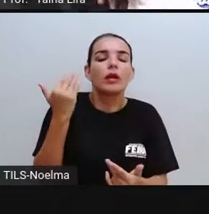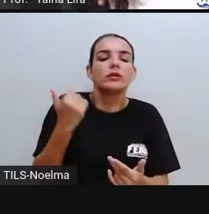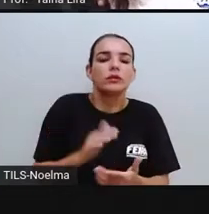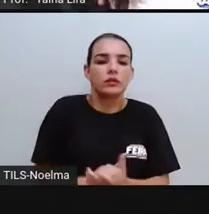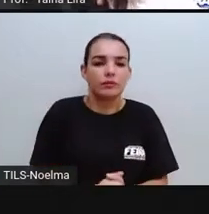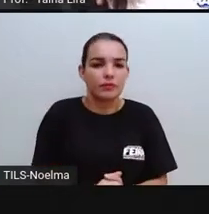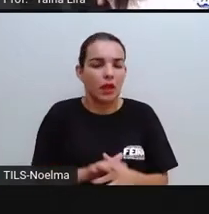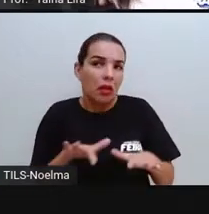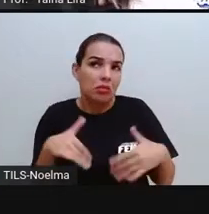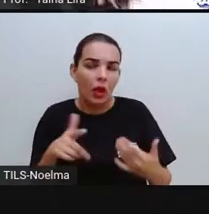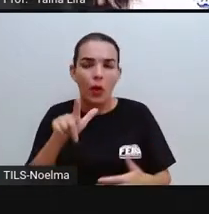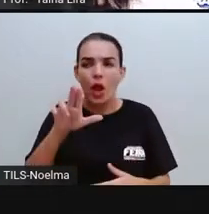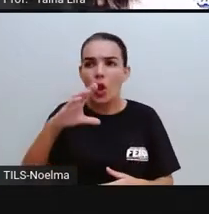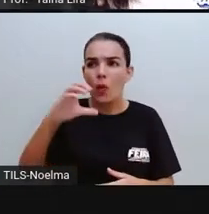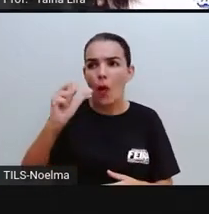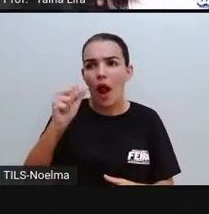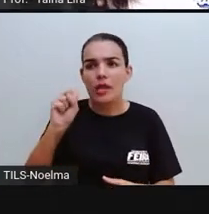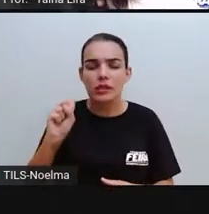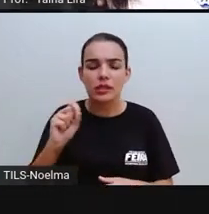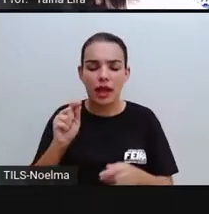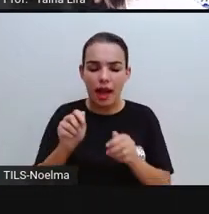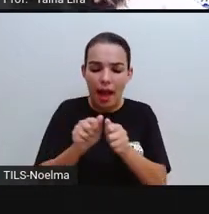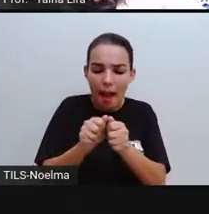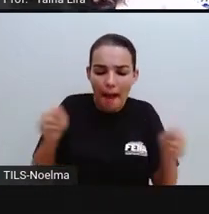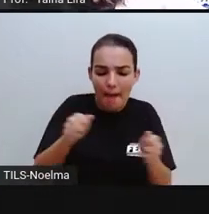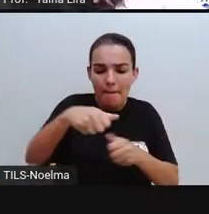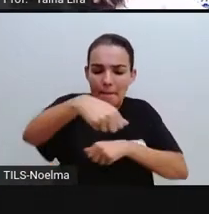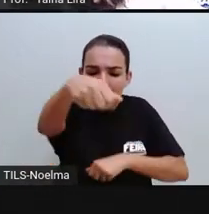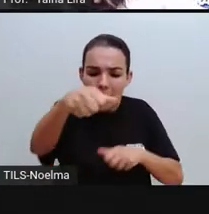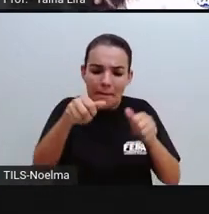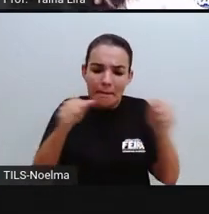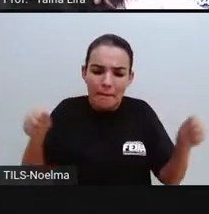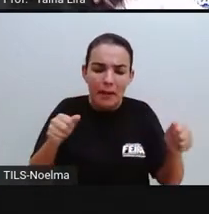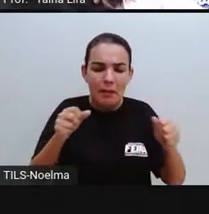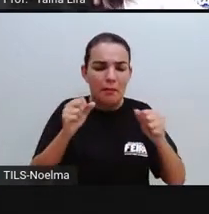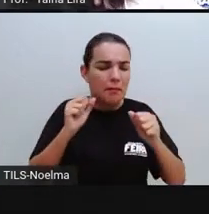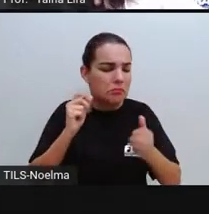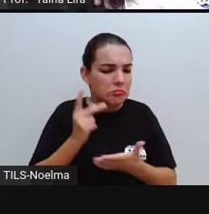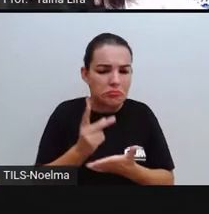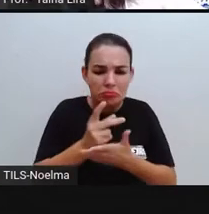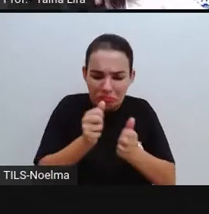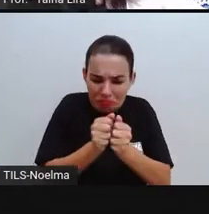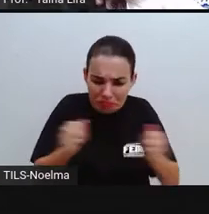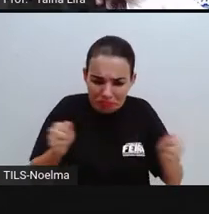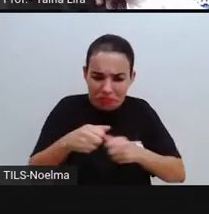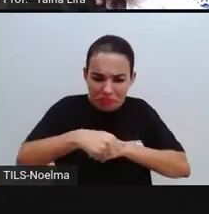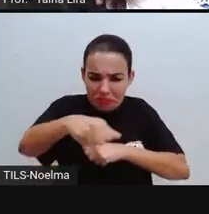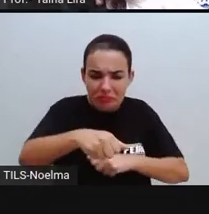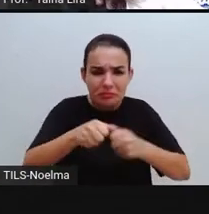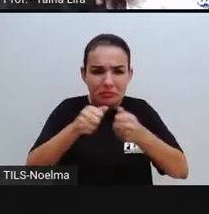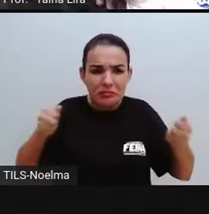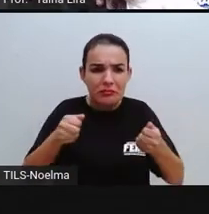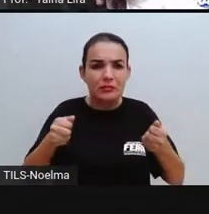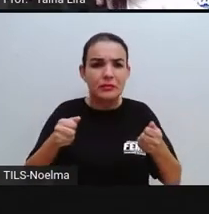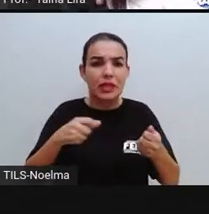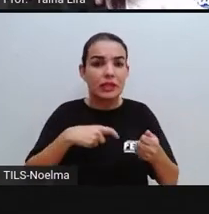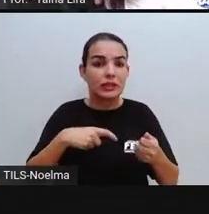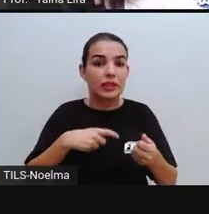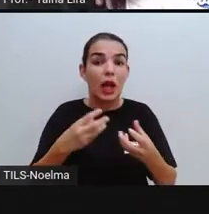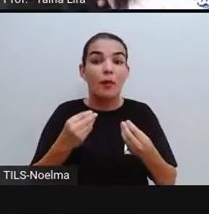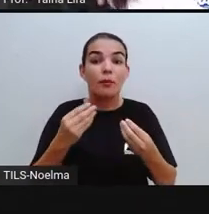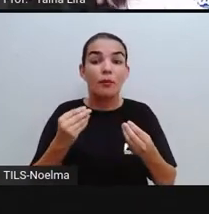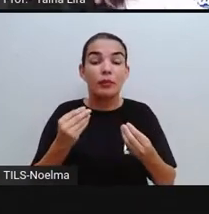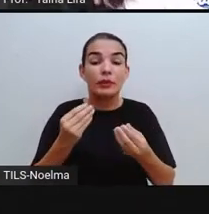Lucas, então, abriu o papel e esticou o máximo que pôde e ele estava cheio de